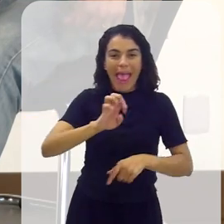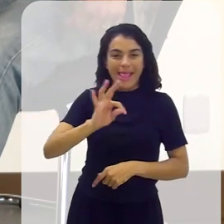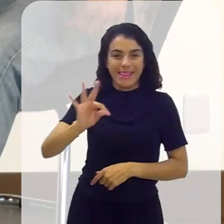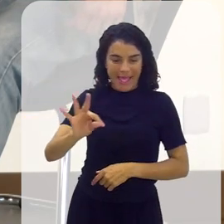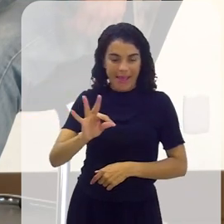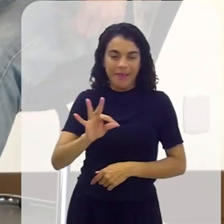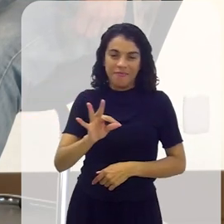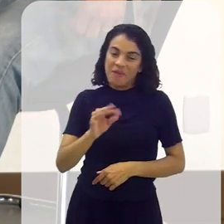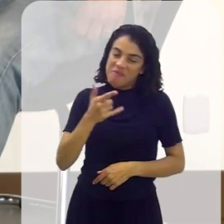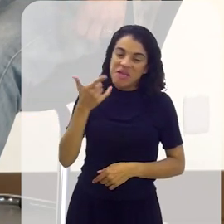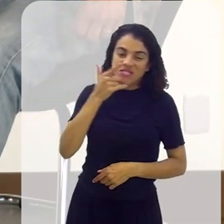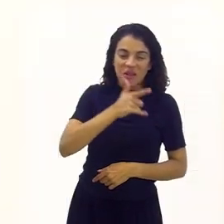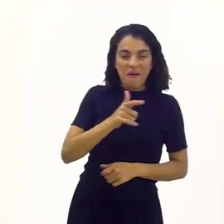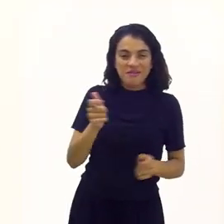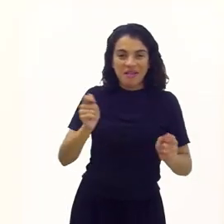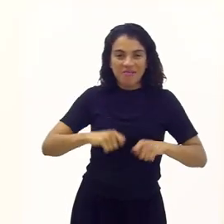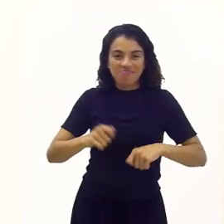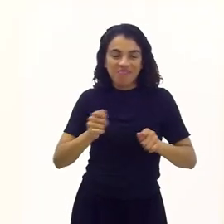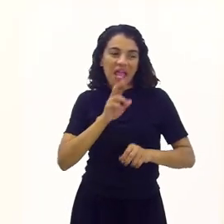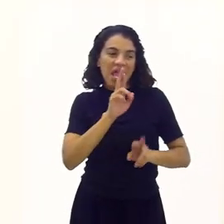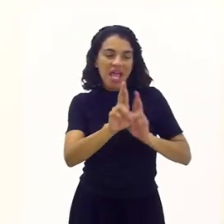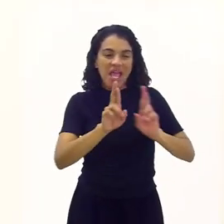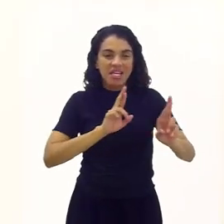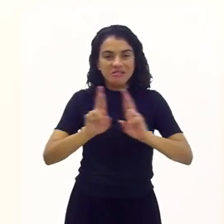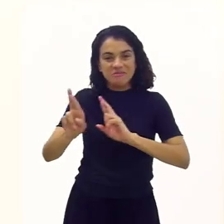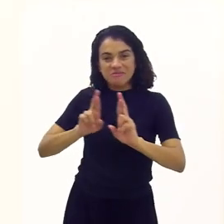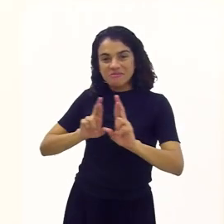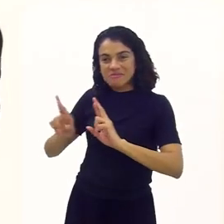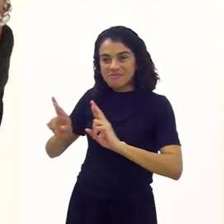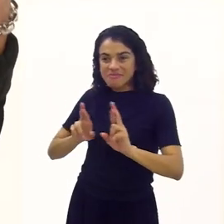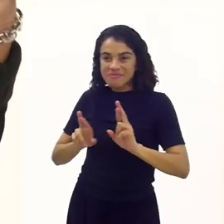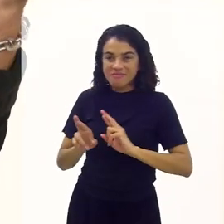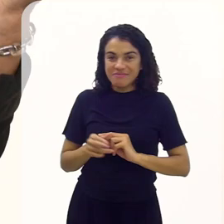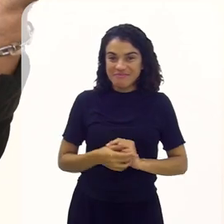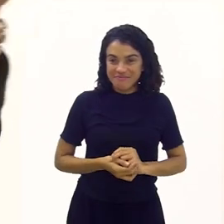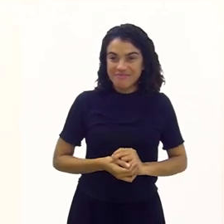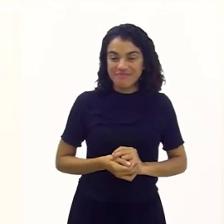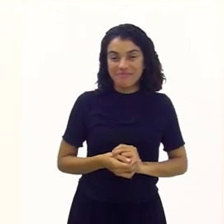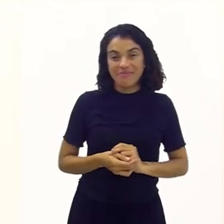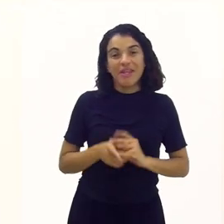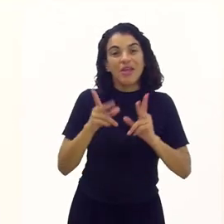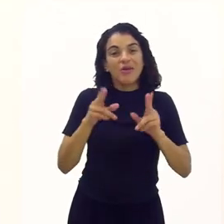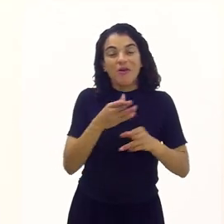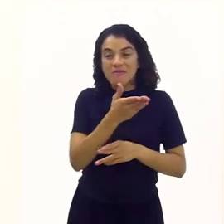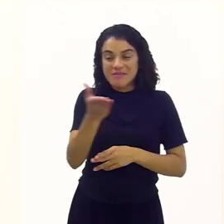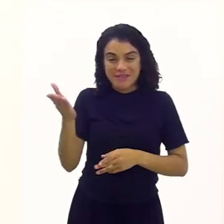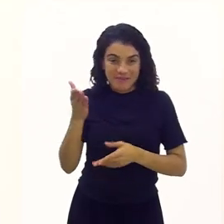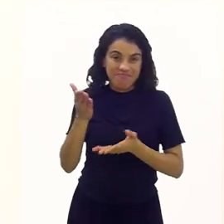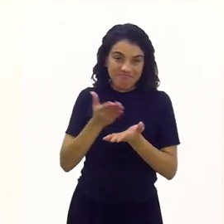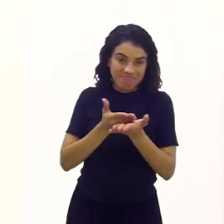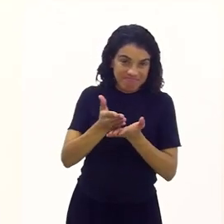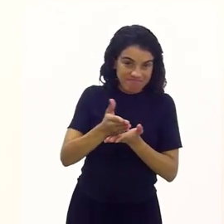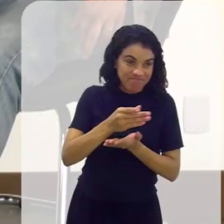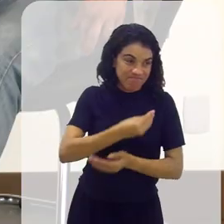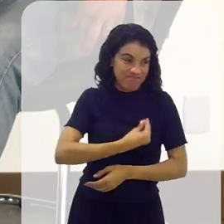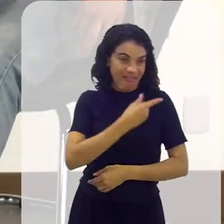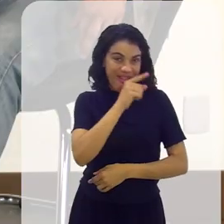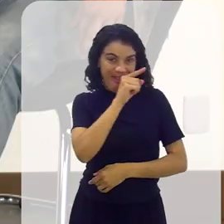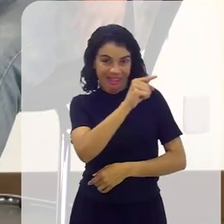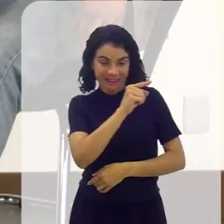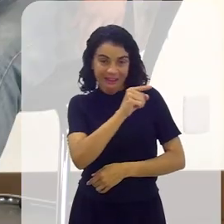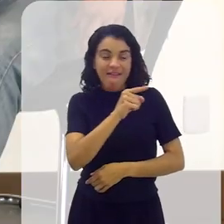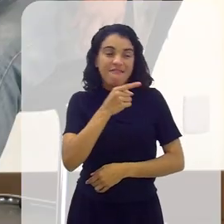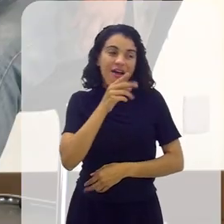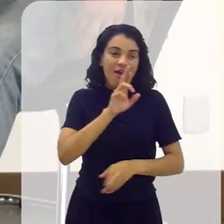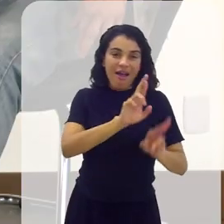bem, a gente consegue responder bem. como antes de vocês começarem, eles vão estar lá para